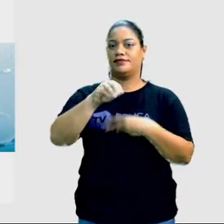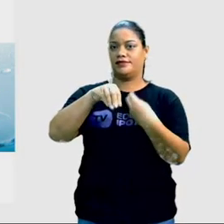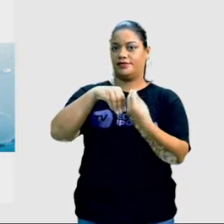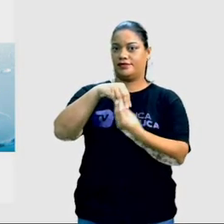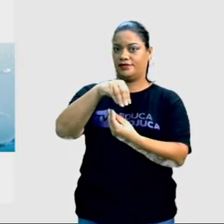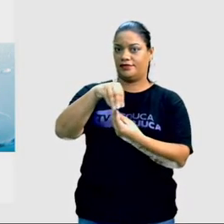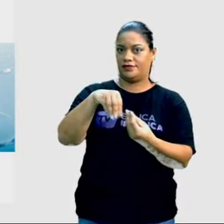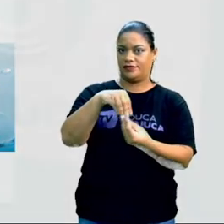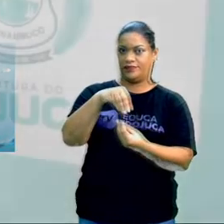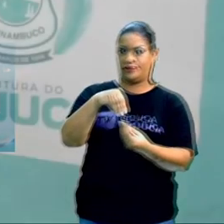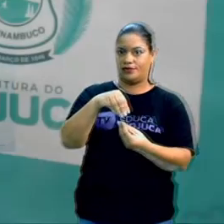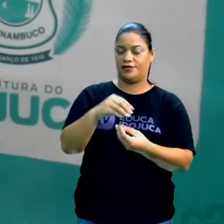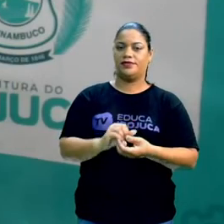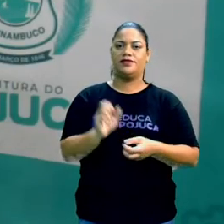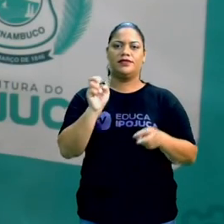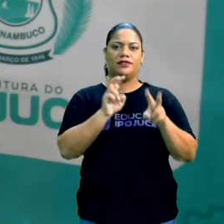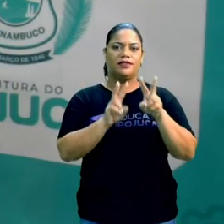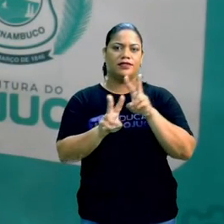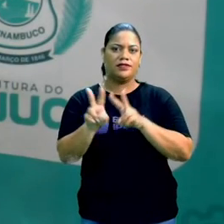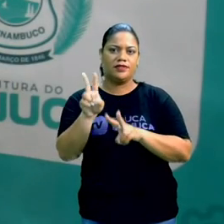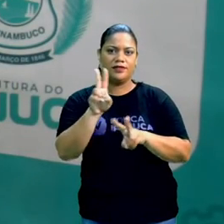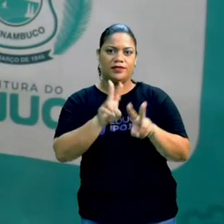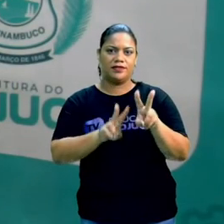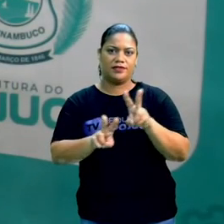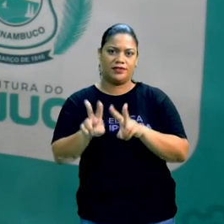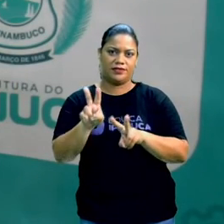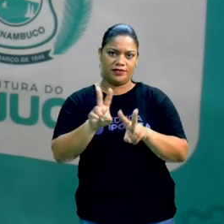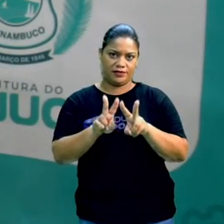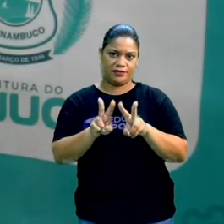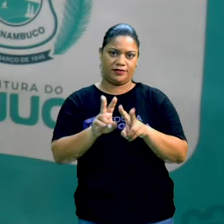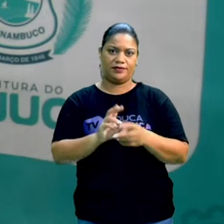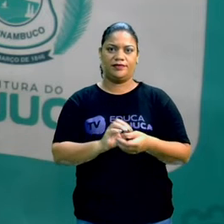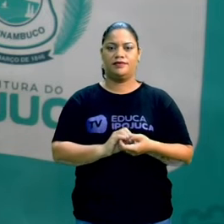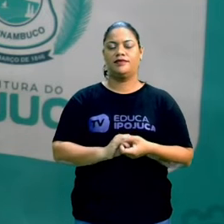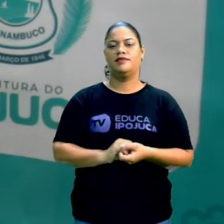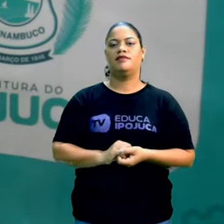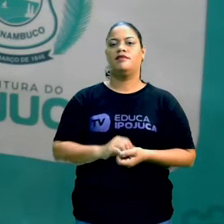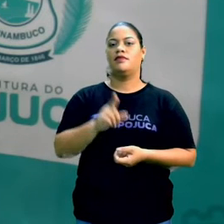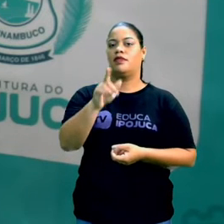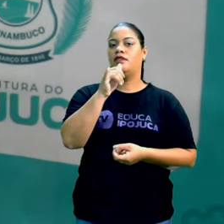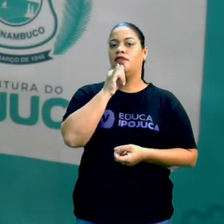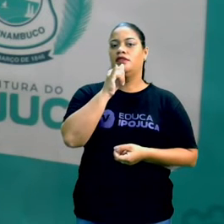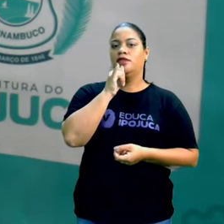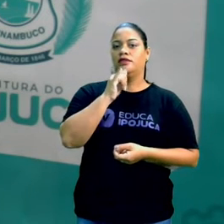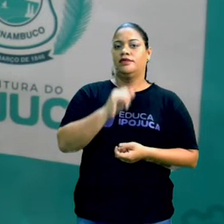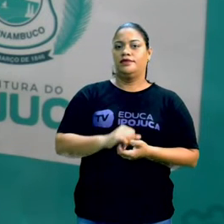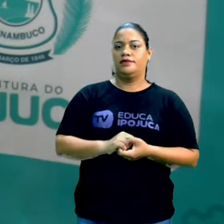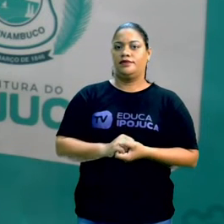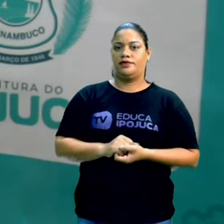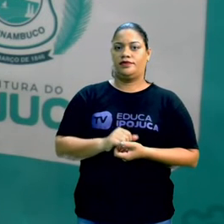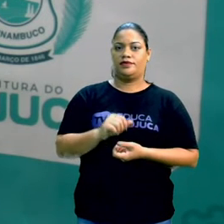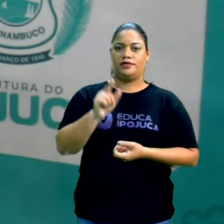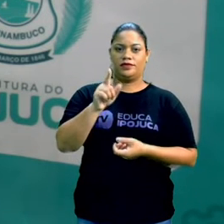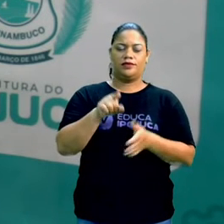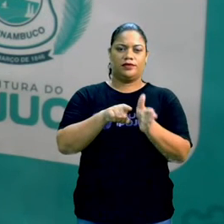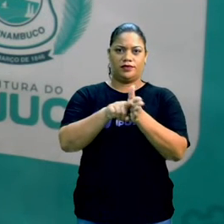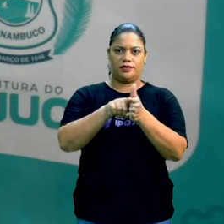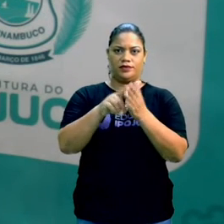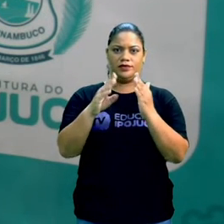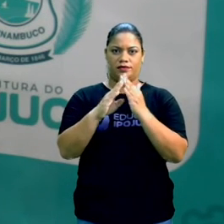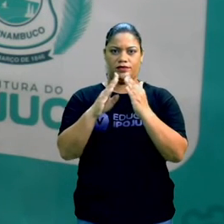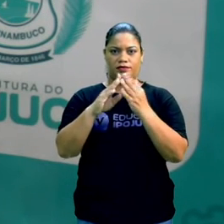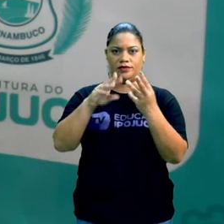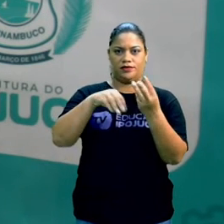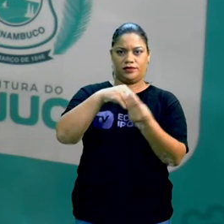misturas. Você observar. Agora, se você, por exemplo, como você vai pesquisar na sua